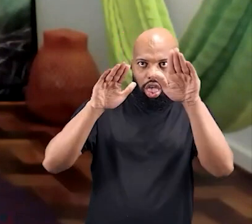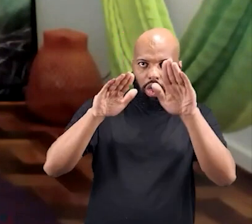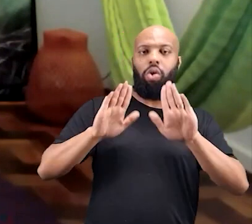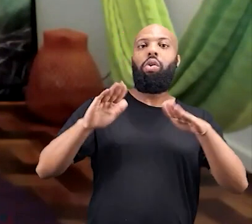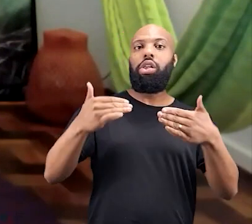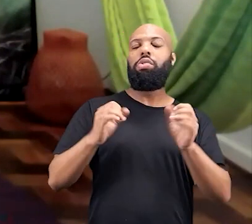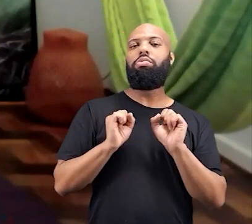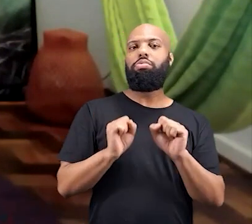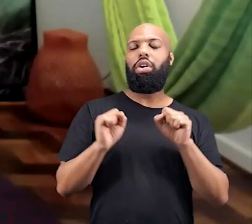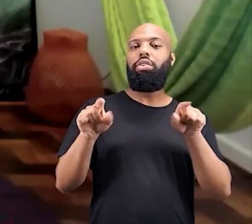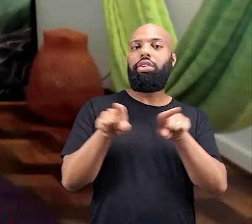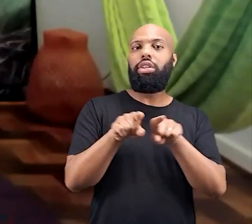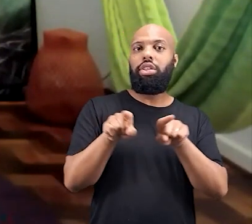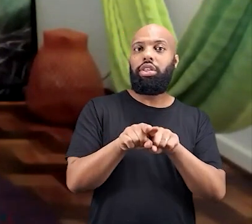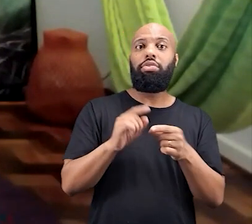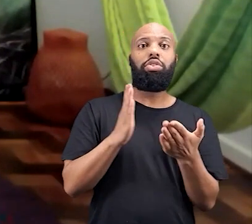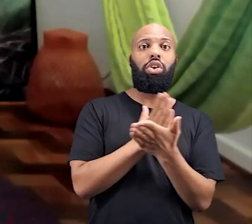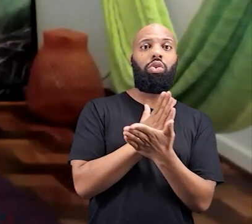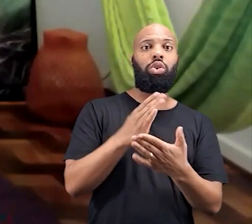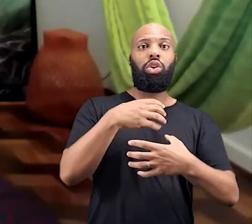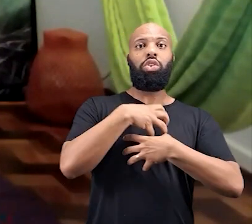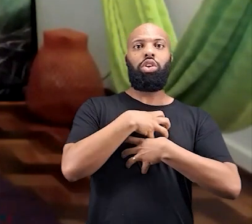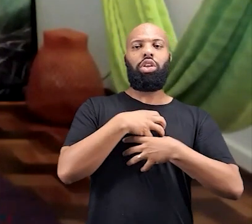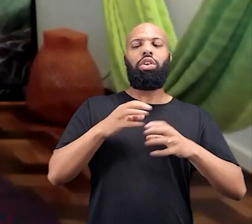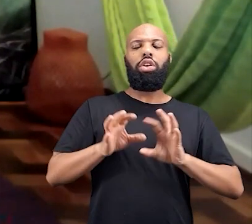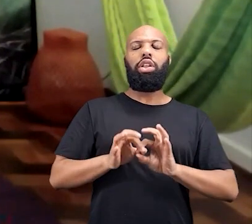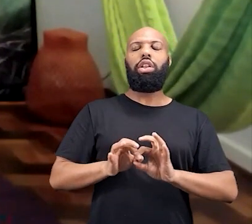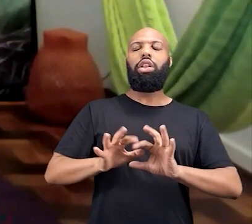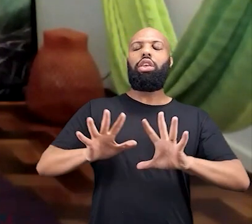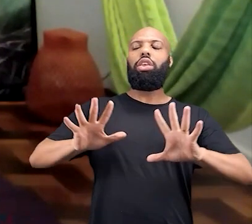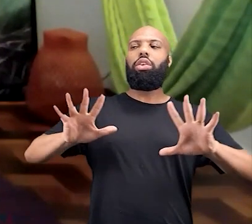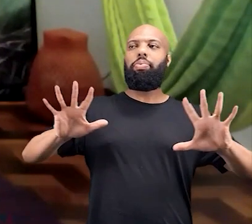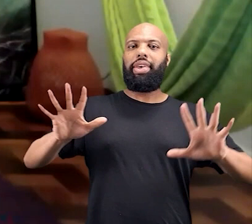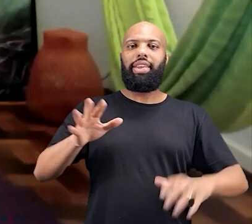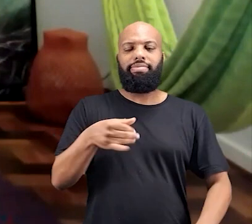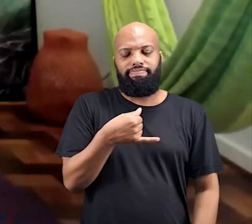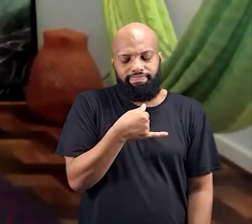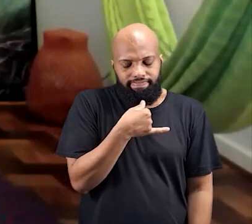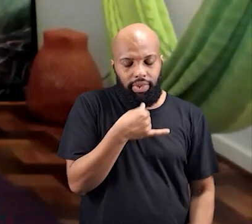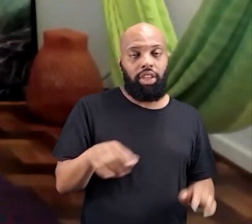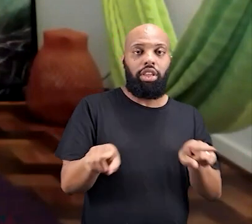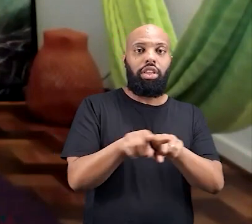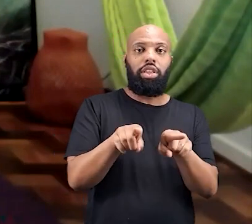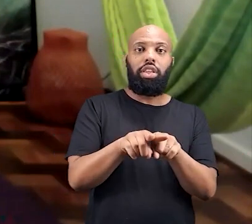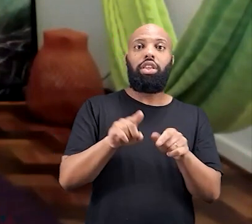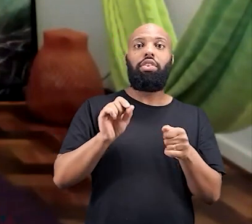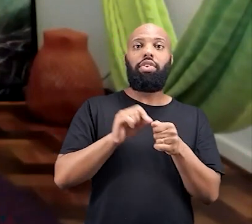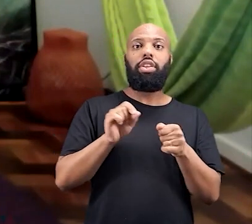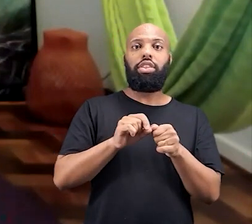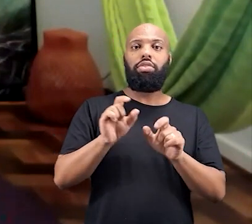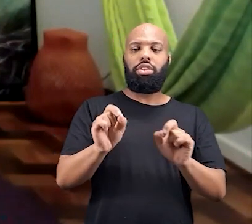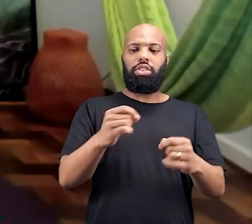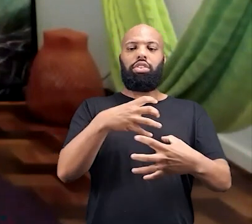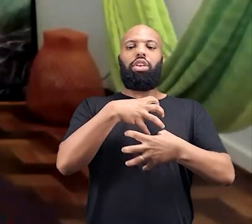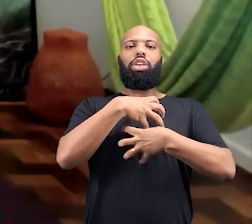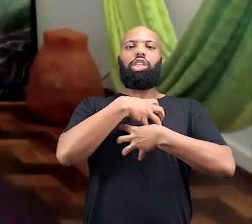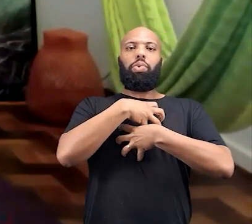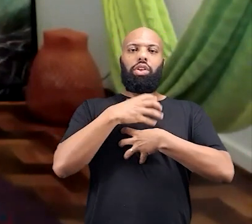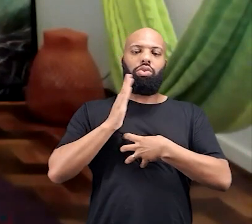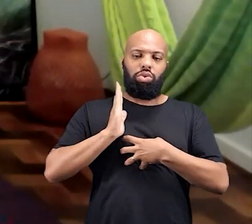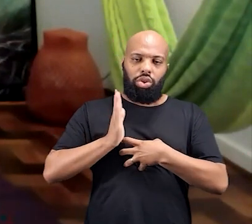fez a passagem, já podem, de alguma maneira, liberar a tristeza, já